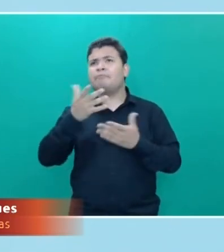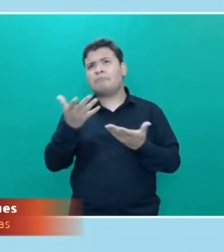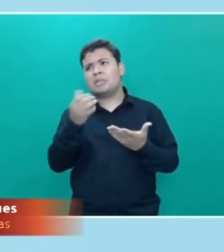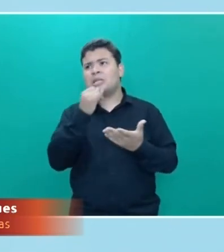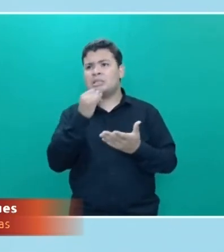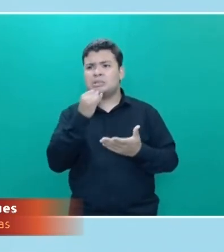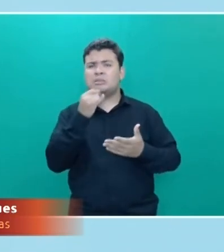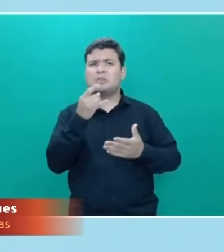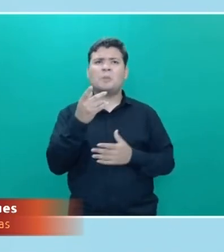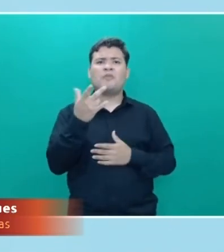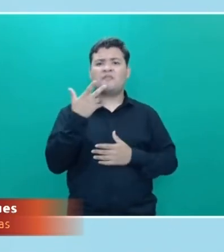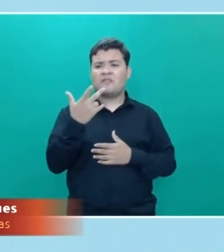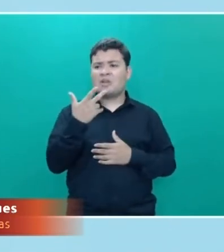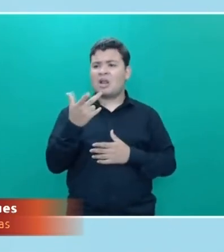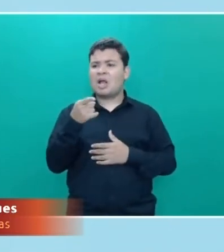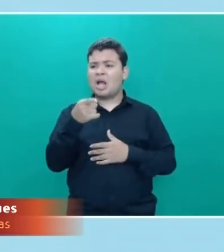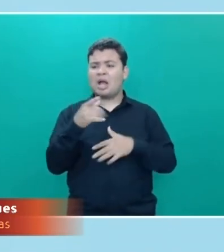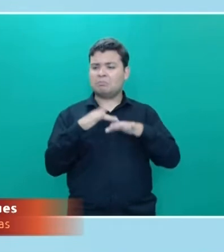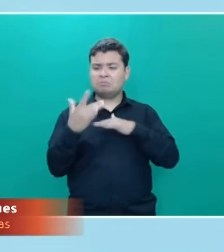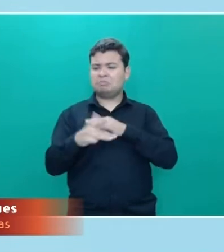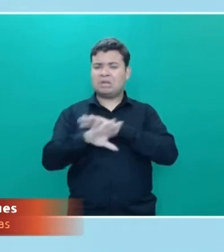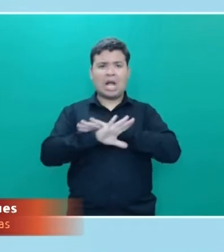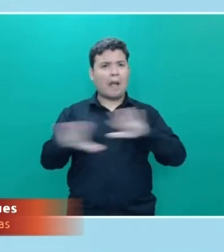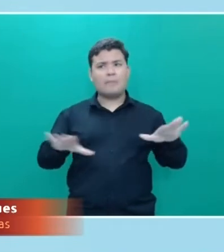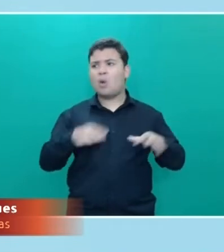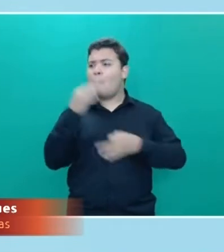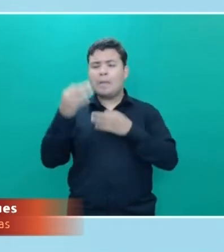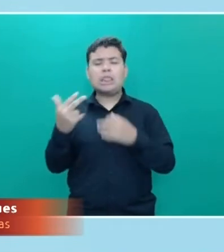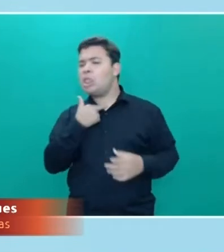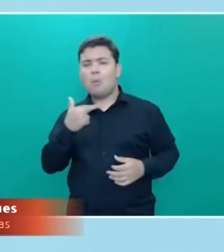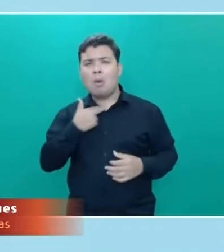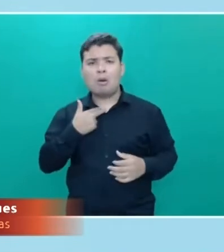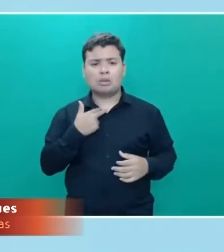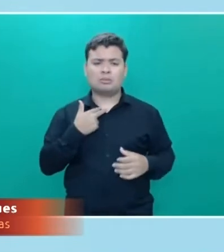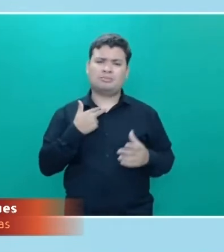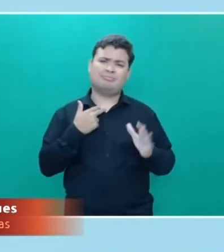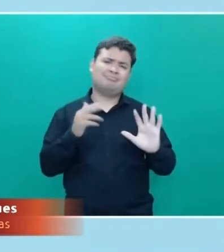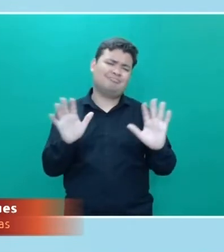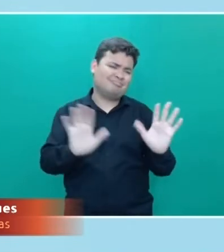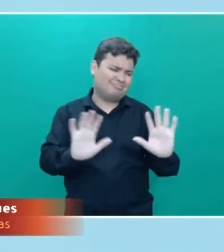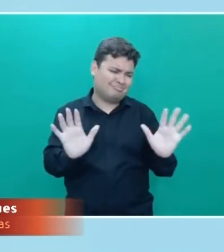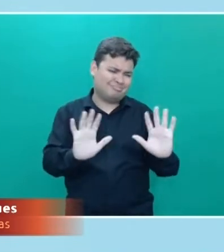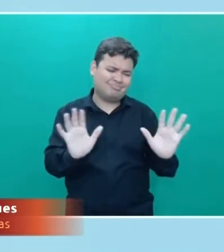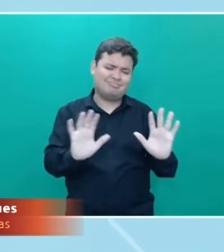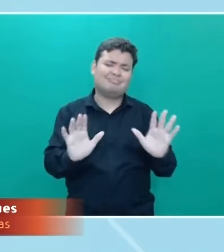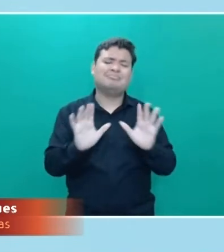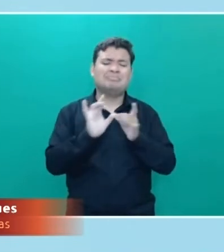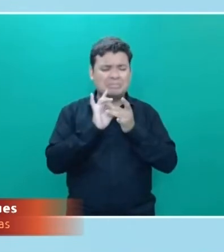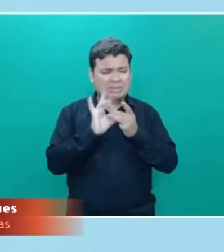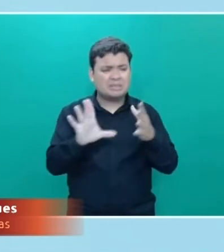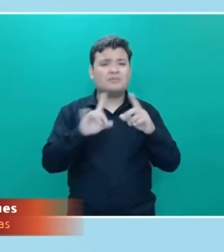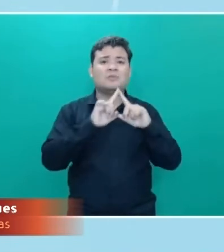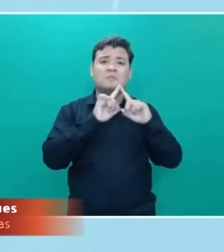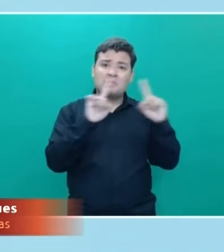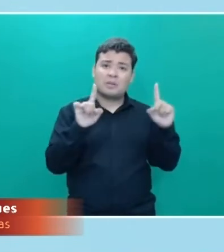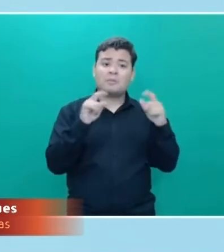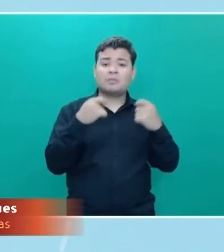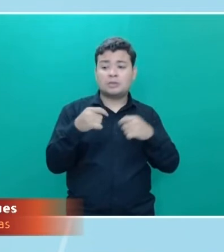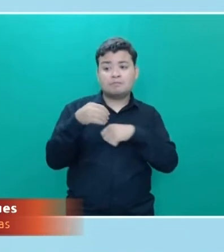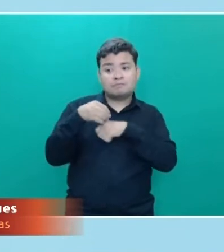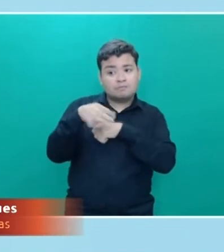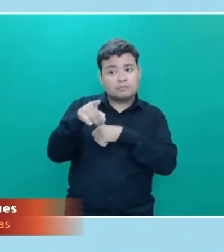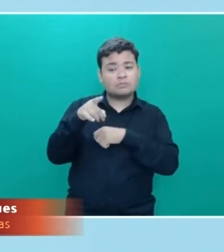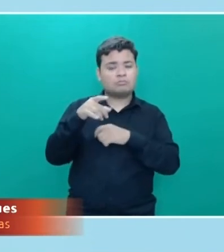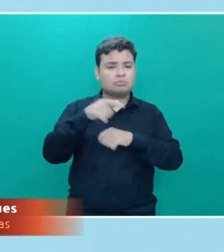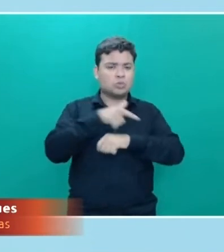usuário a não ter voz, mas sempre trabalhar isso com o usuário, é uma questão ali de educação também,